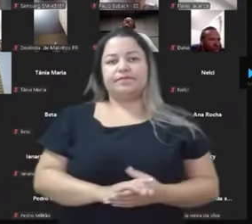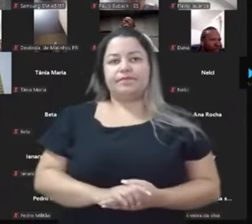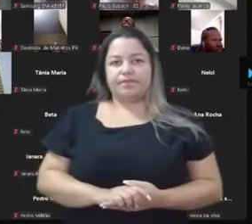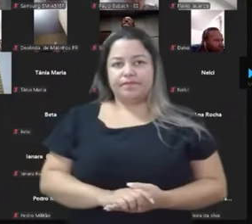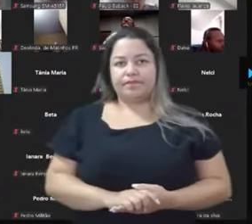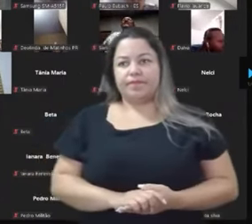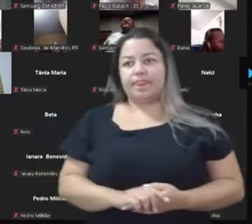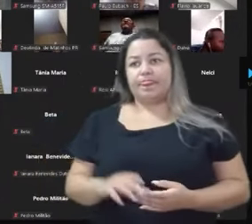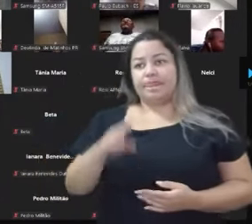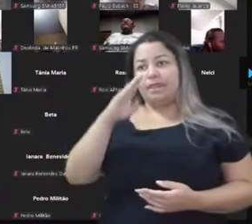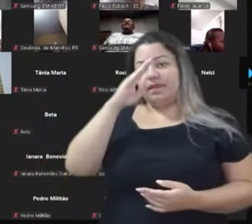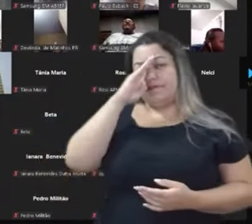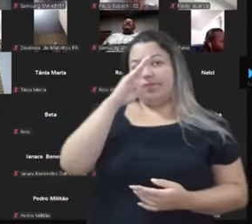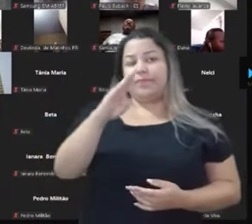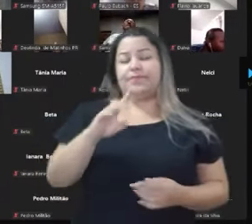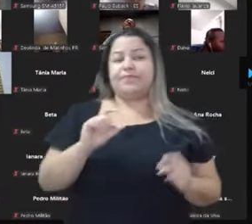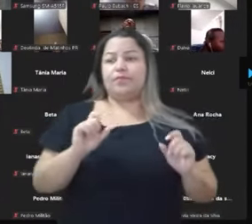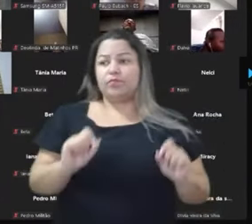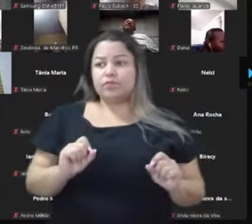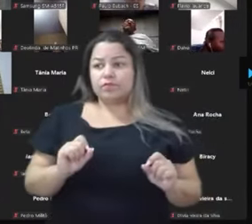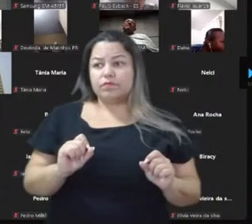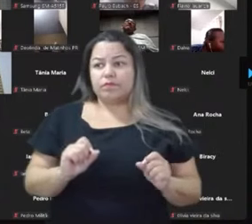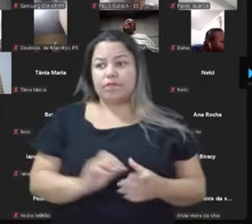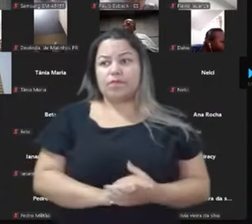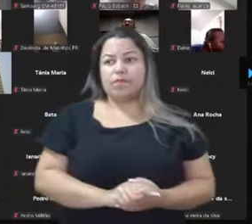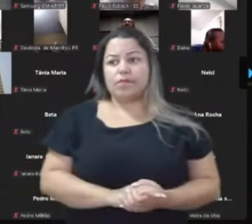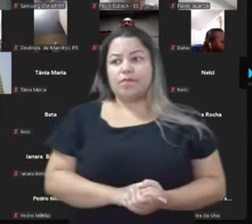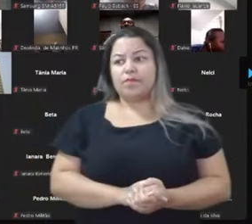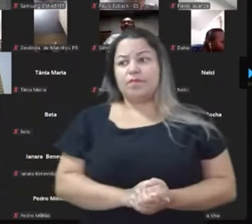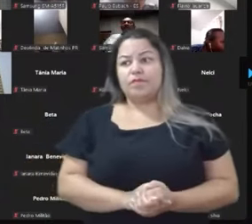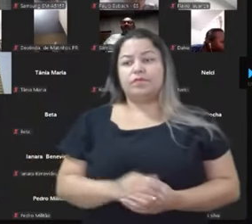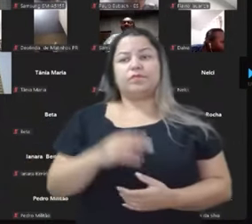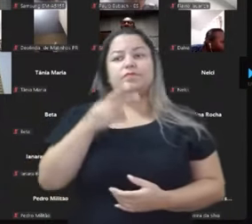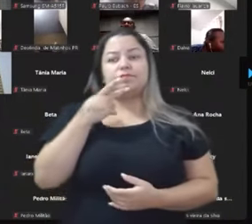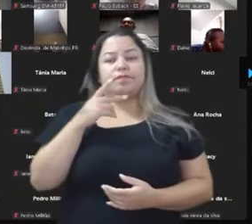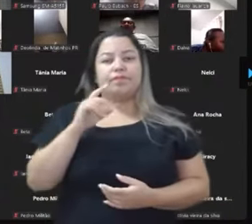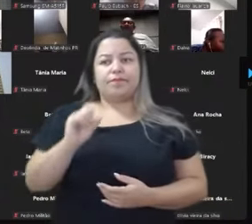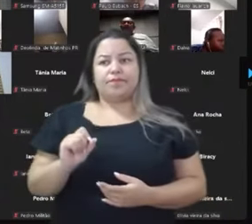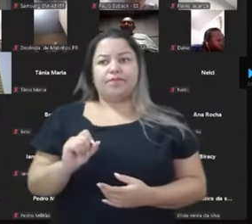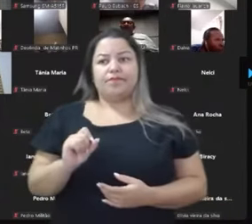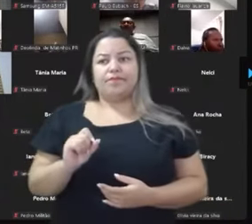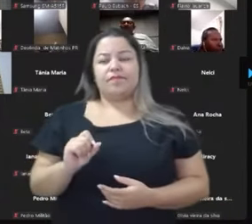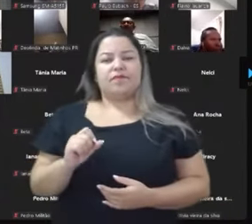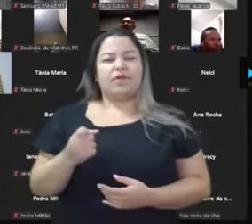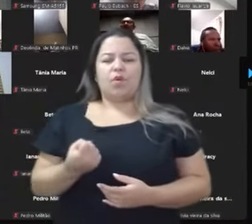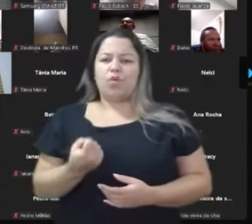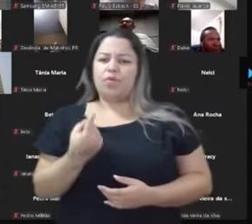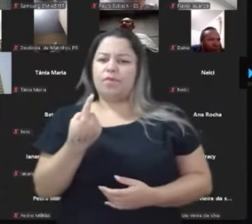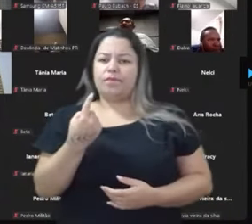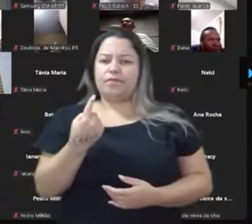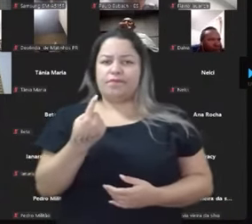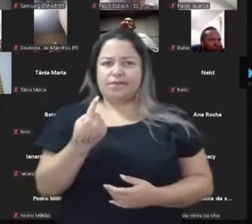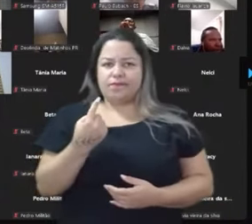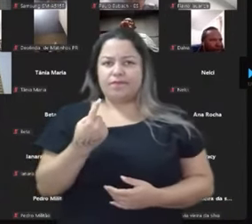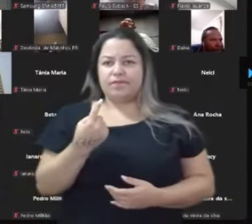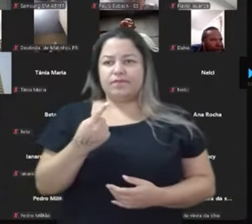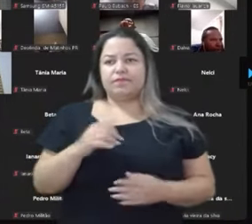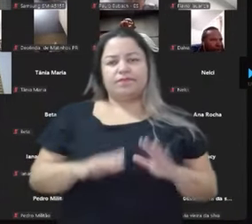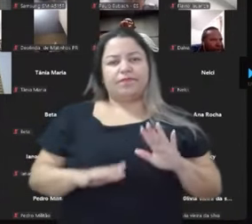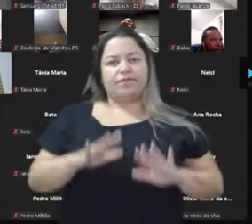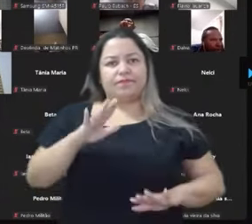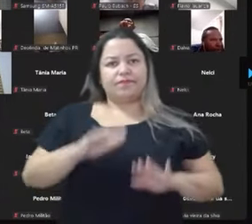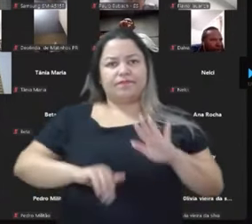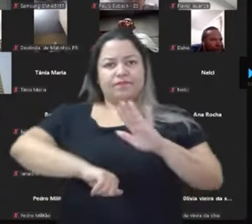o Bolsonaro fazia o quê? Ele tinha uma fala estranha ali, uma fala ali mais ou menos